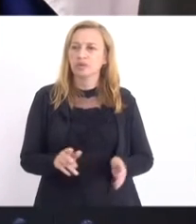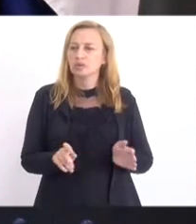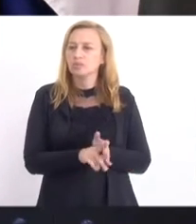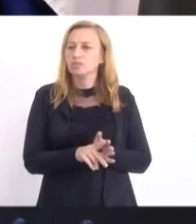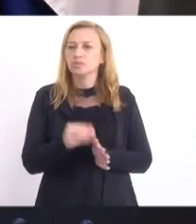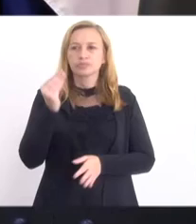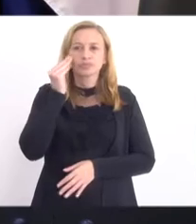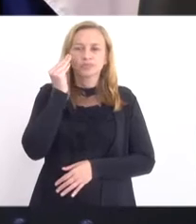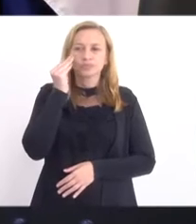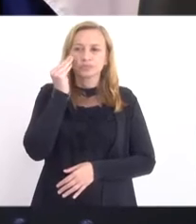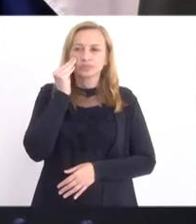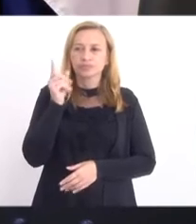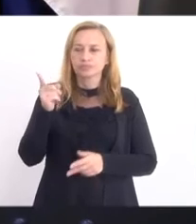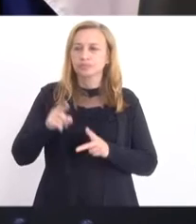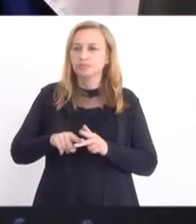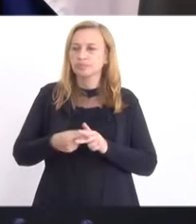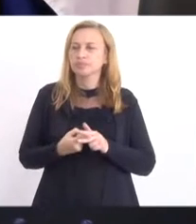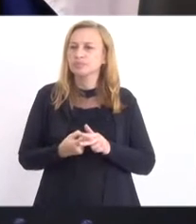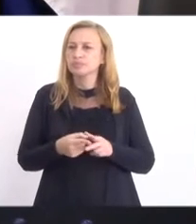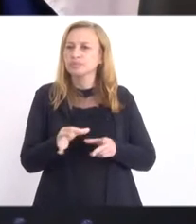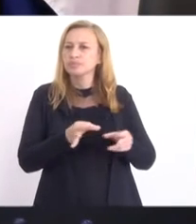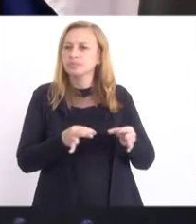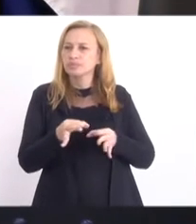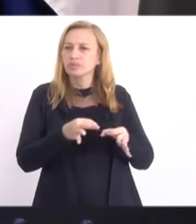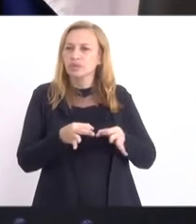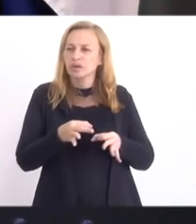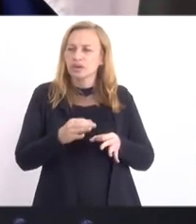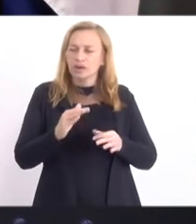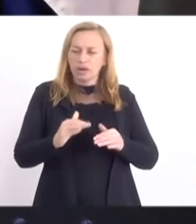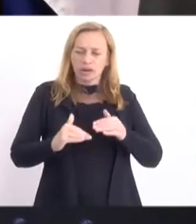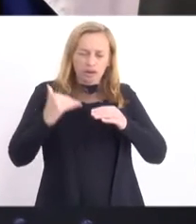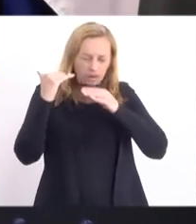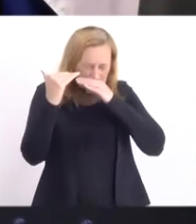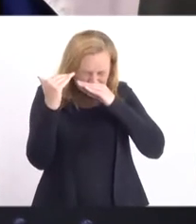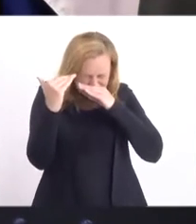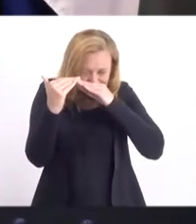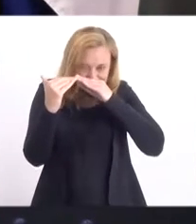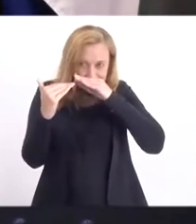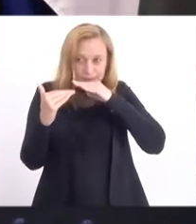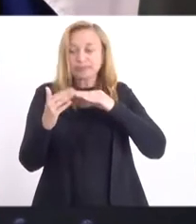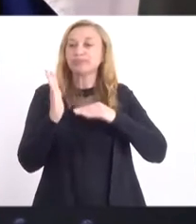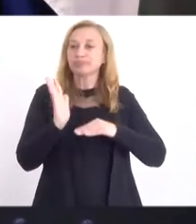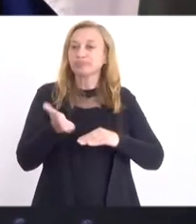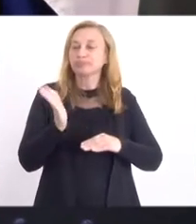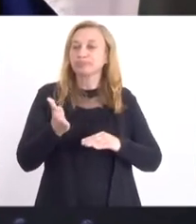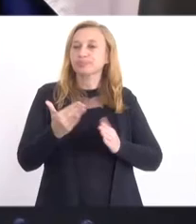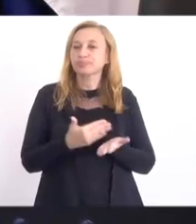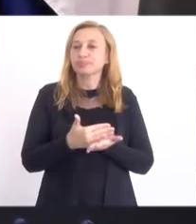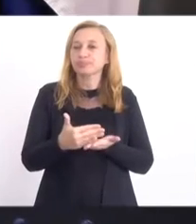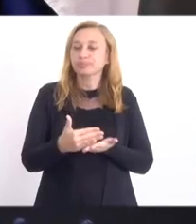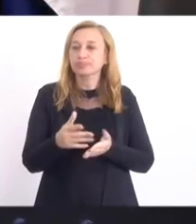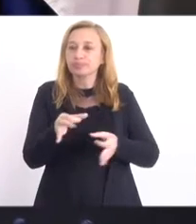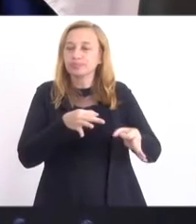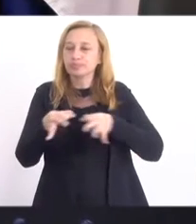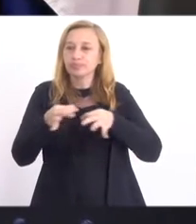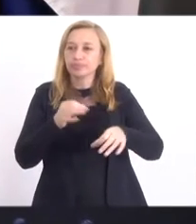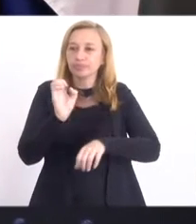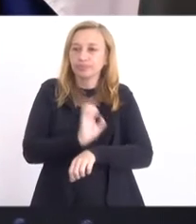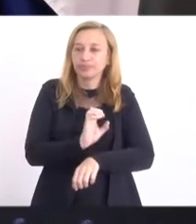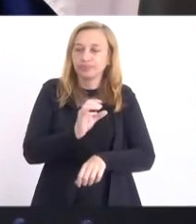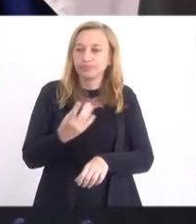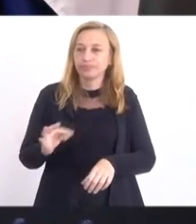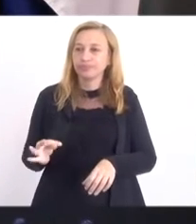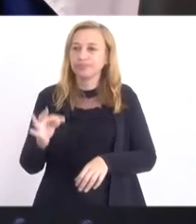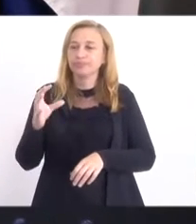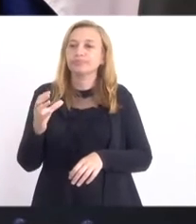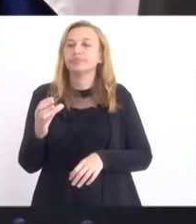da Mônica, ela vai alterar um programa maior, que já está em vigor, que é o Plano Estadual de Promoção de